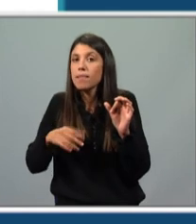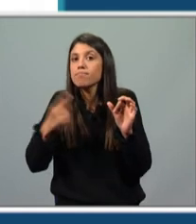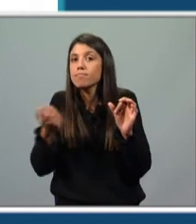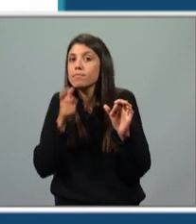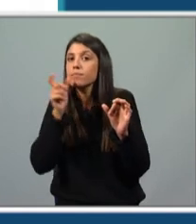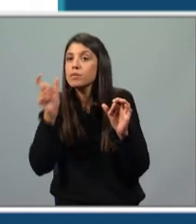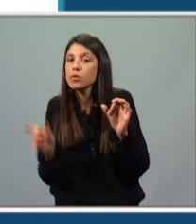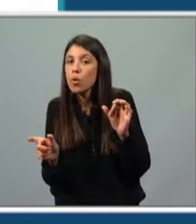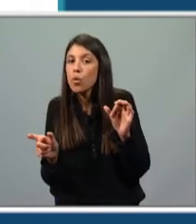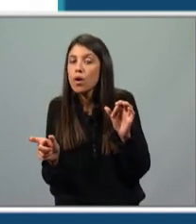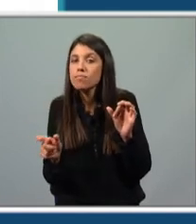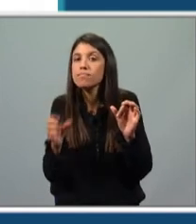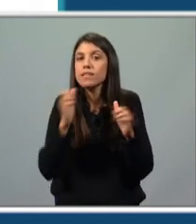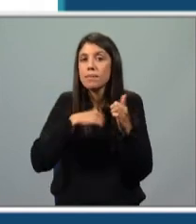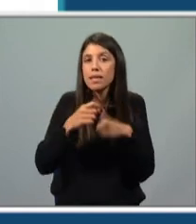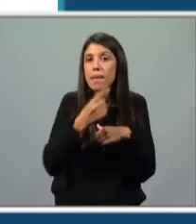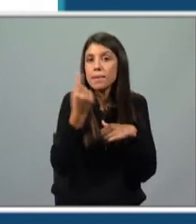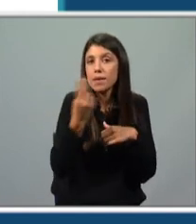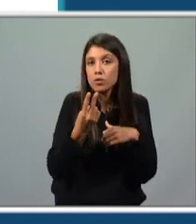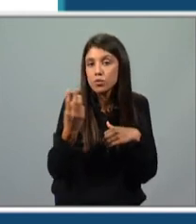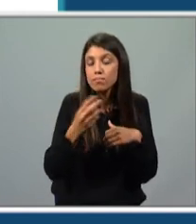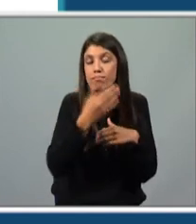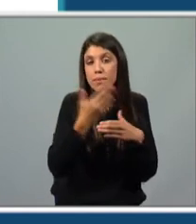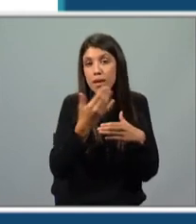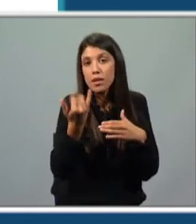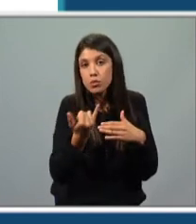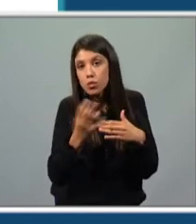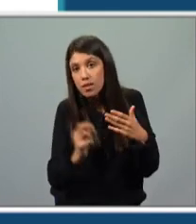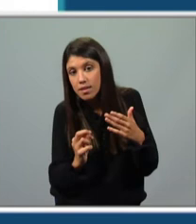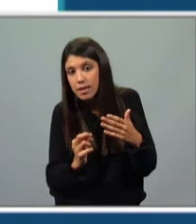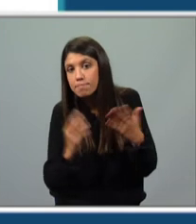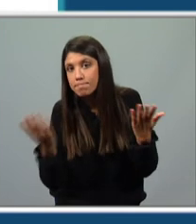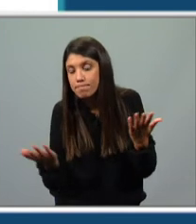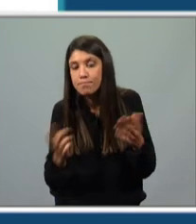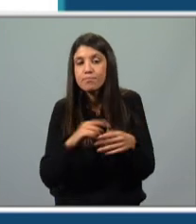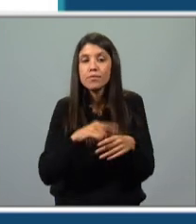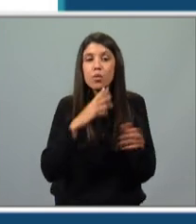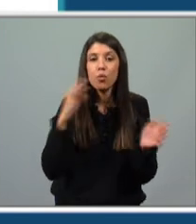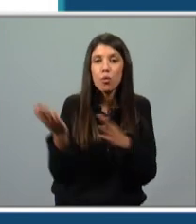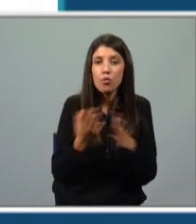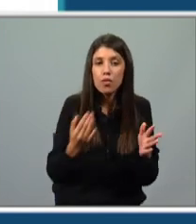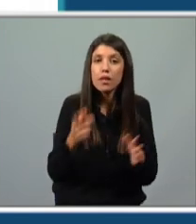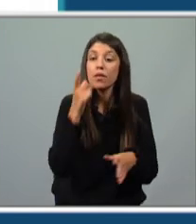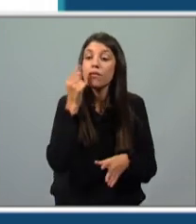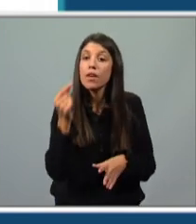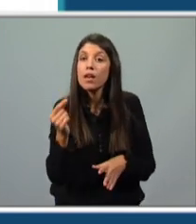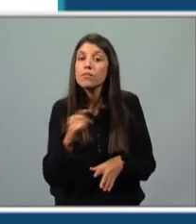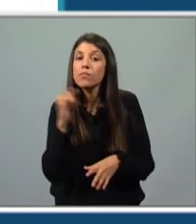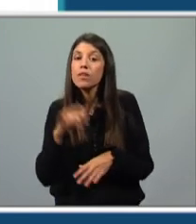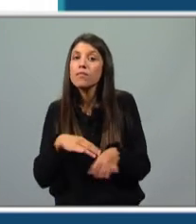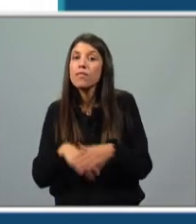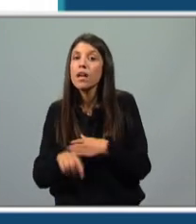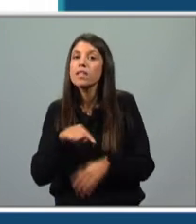Portanto, há de ser, primeira, segunda ou terceira. o vento, um verbo, e faz a sua própria,